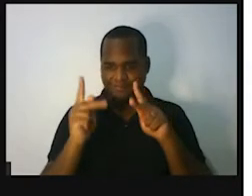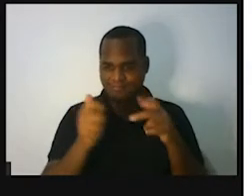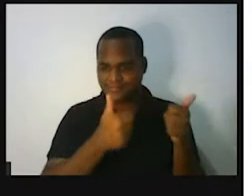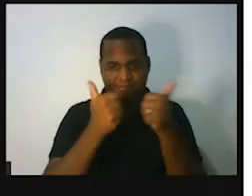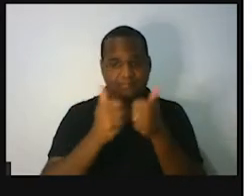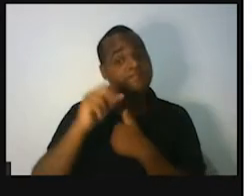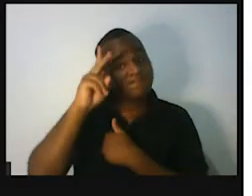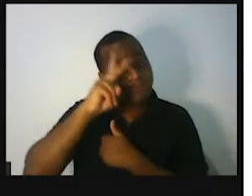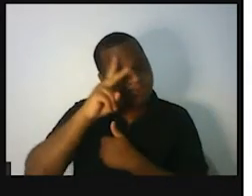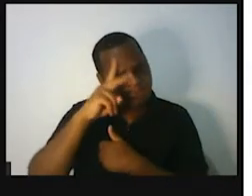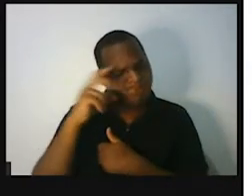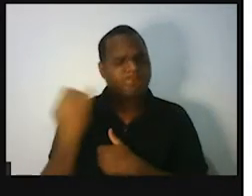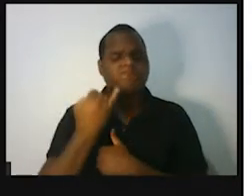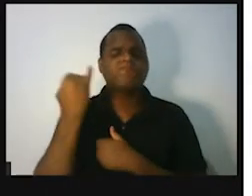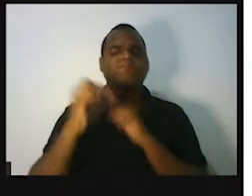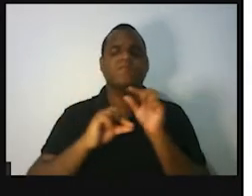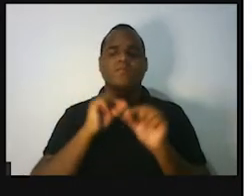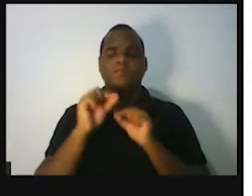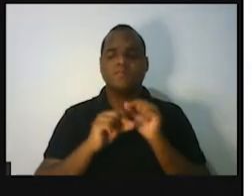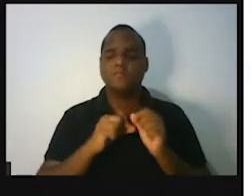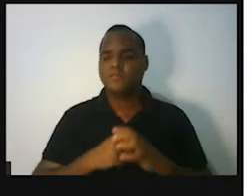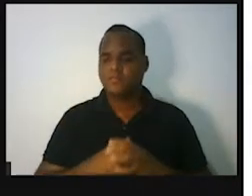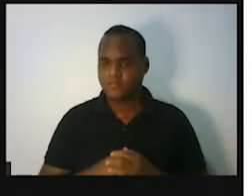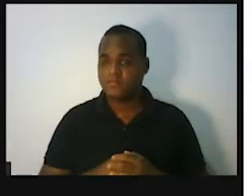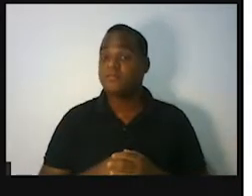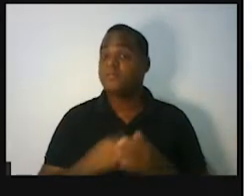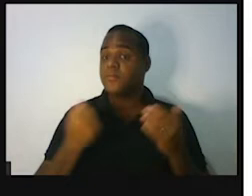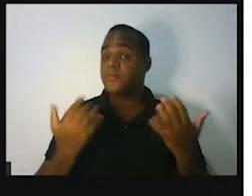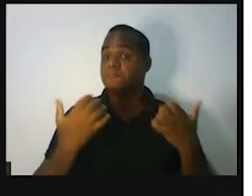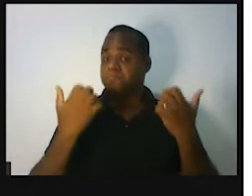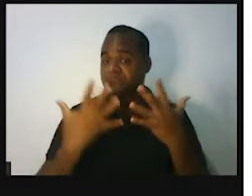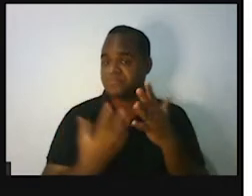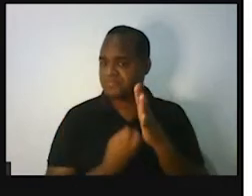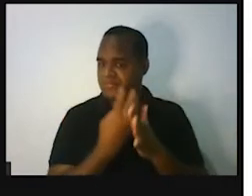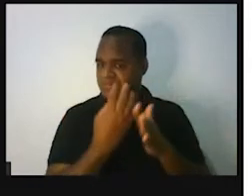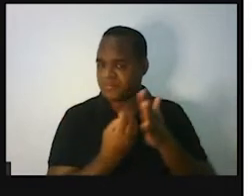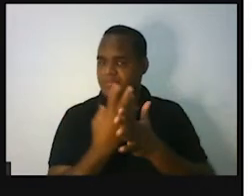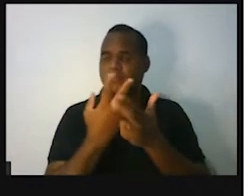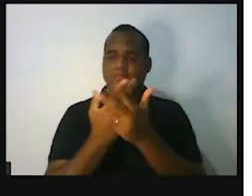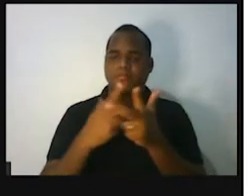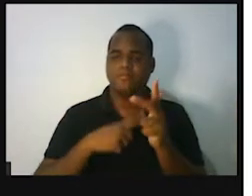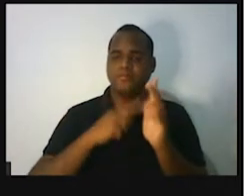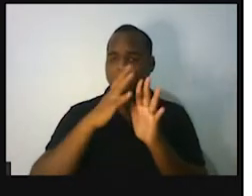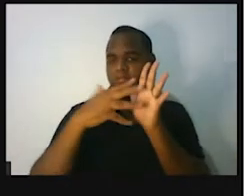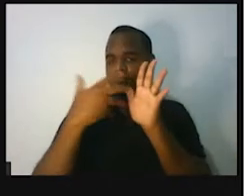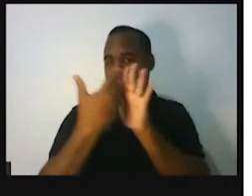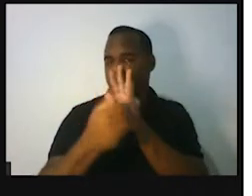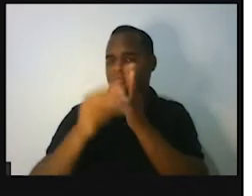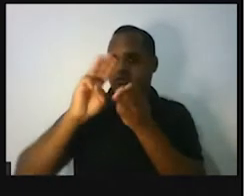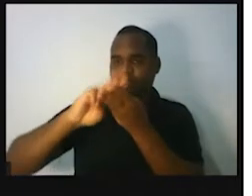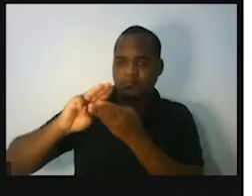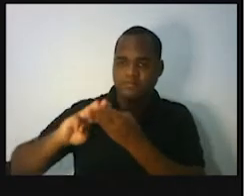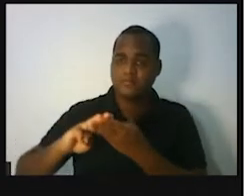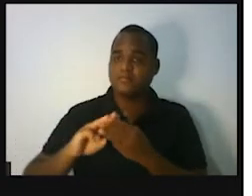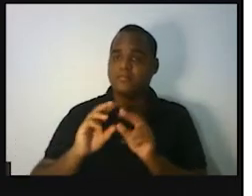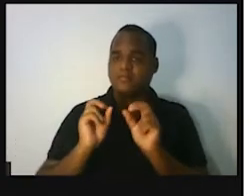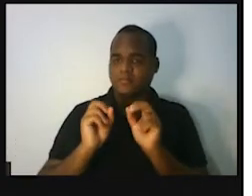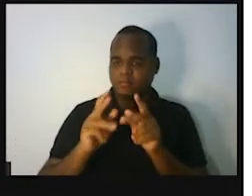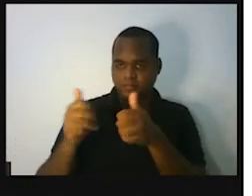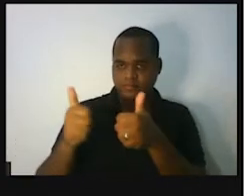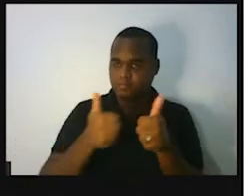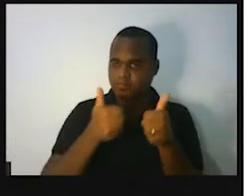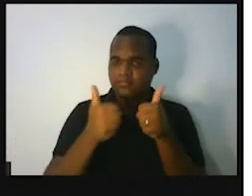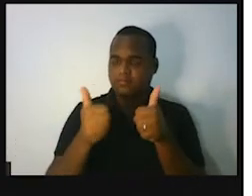Então, eu criei uma situação aqui de um boletim de matemática, tá bom?